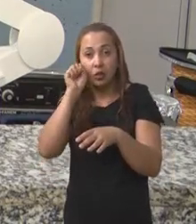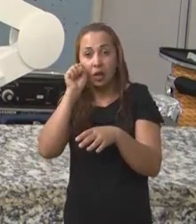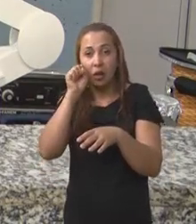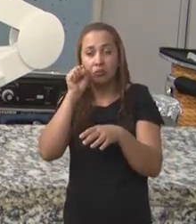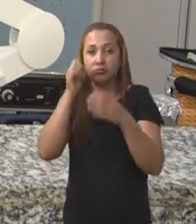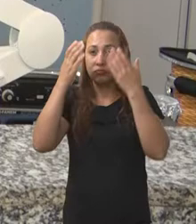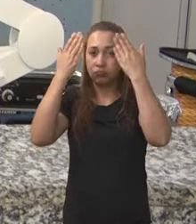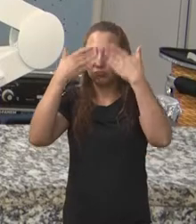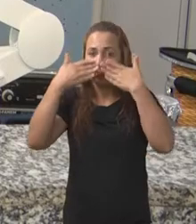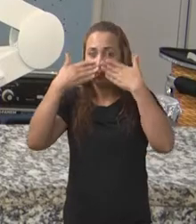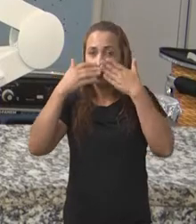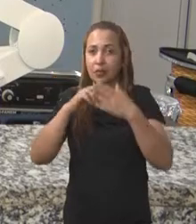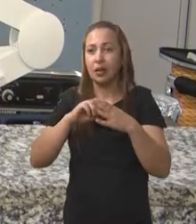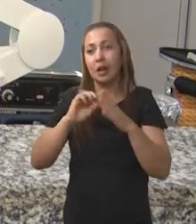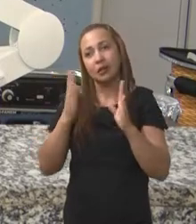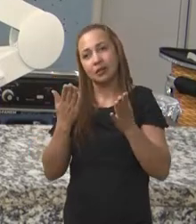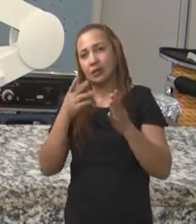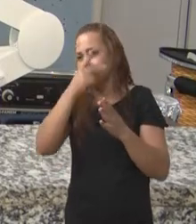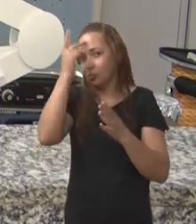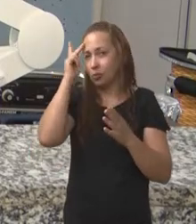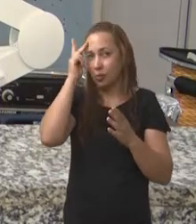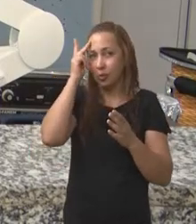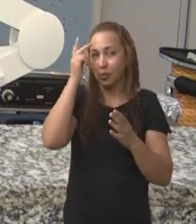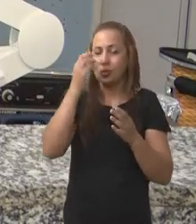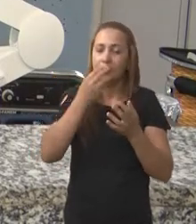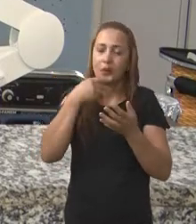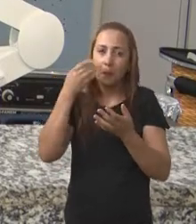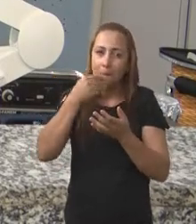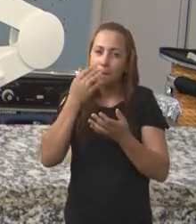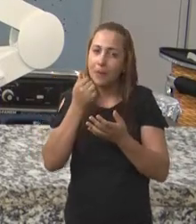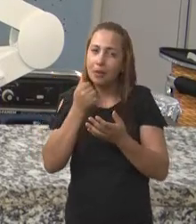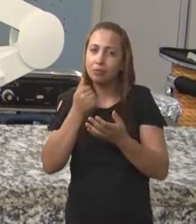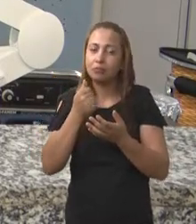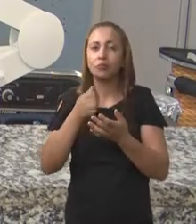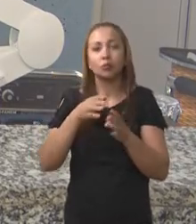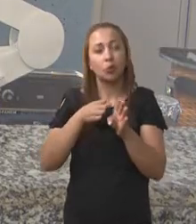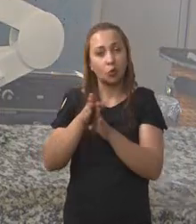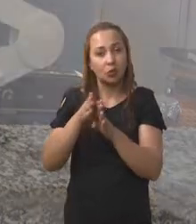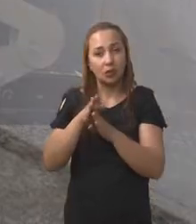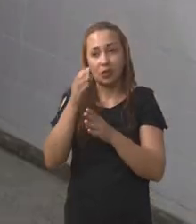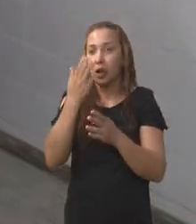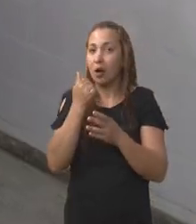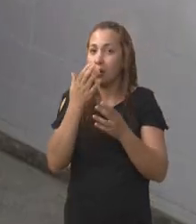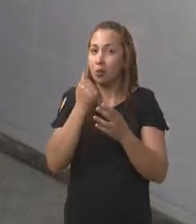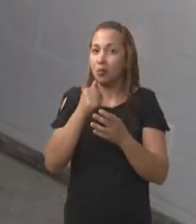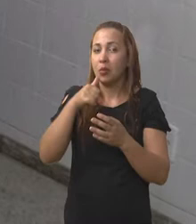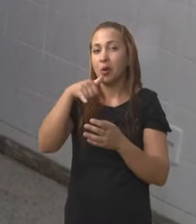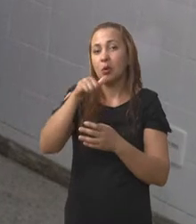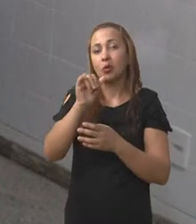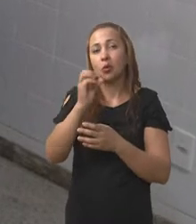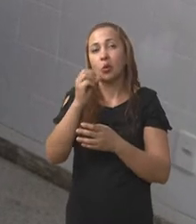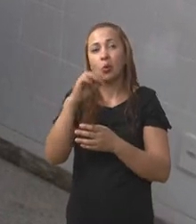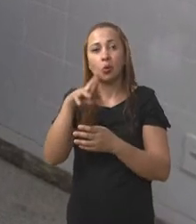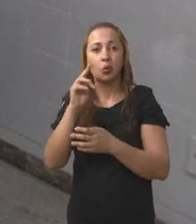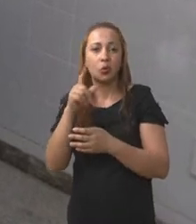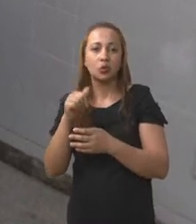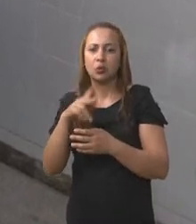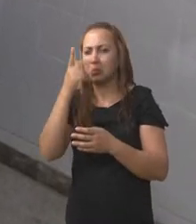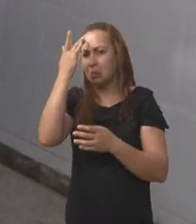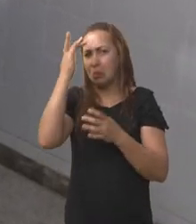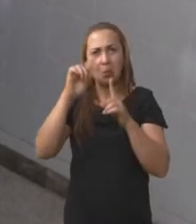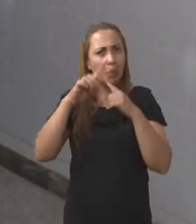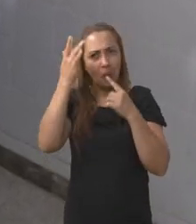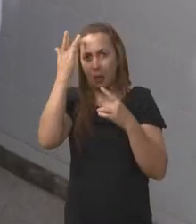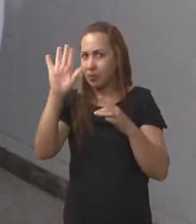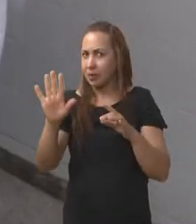cegas, ou seja, as pessoas, os provadores, foram orientados a consumir o iogurte, mas eles não sabiam que